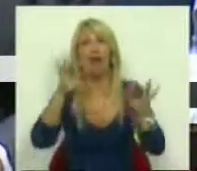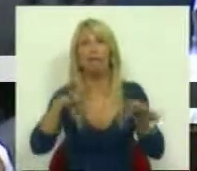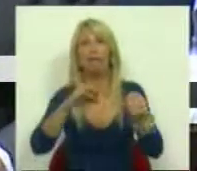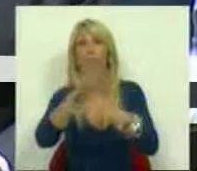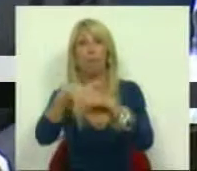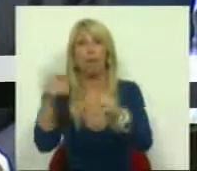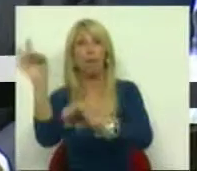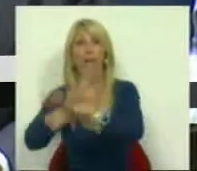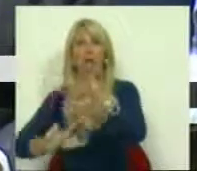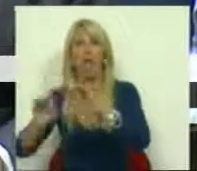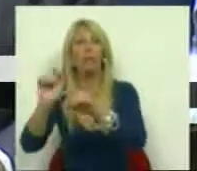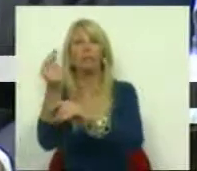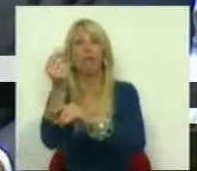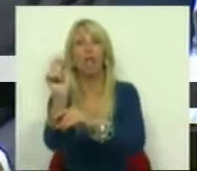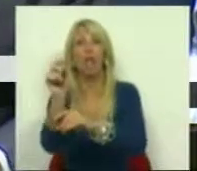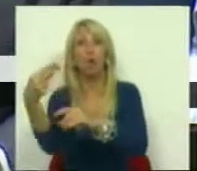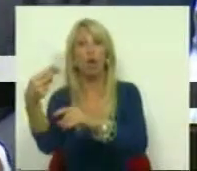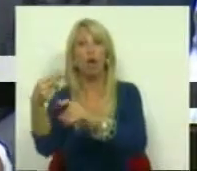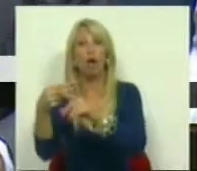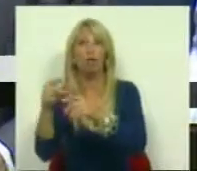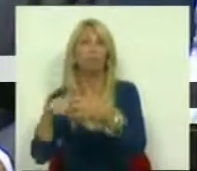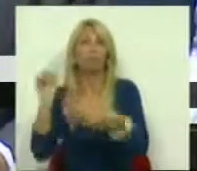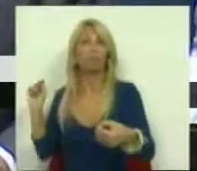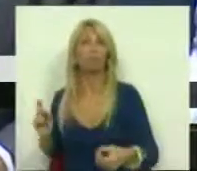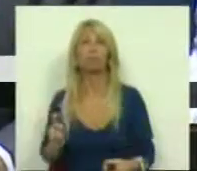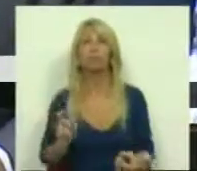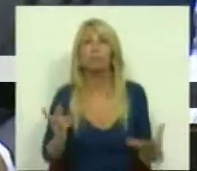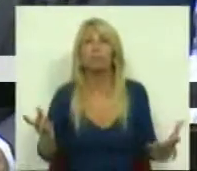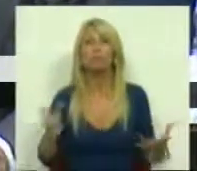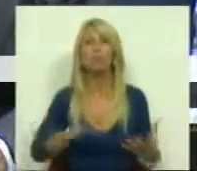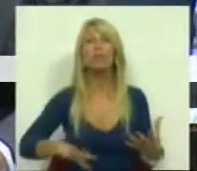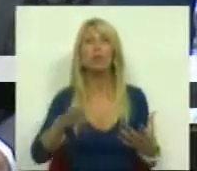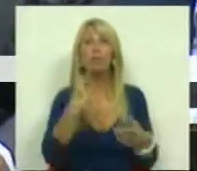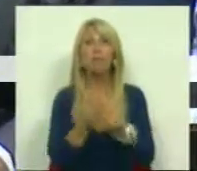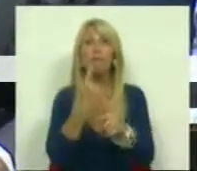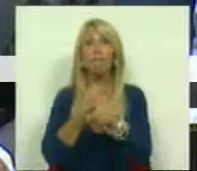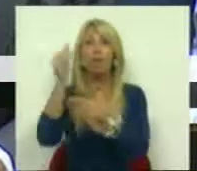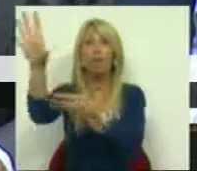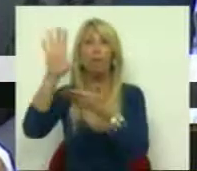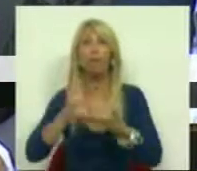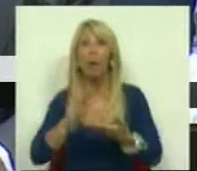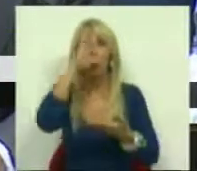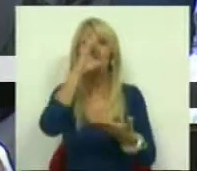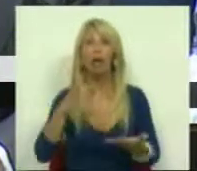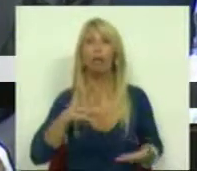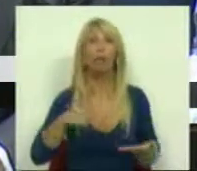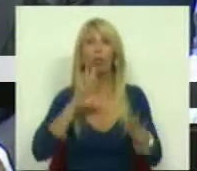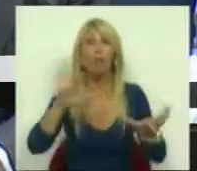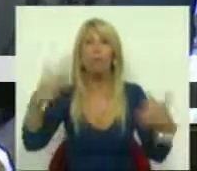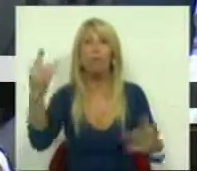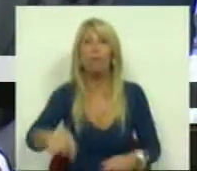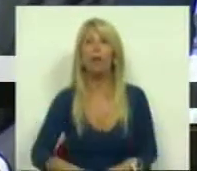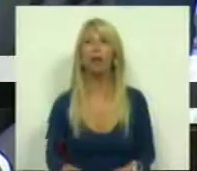é conduzir o país a uma situação em que nem financiamento o Estado português poderá obter.